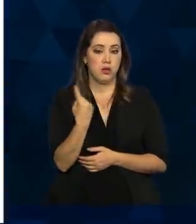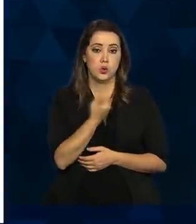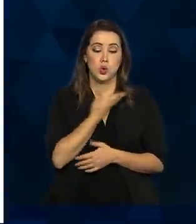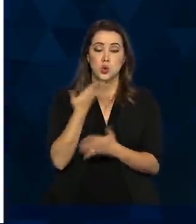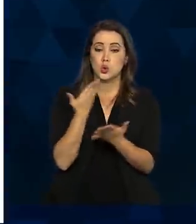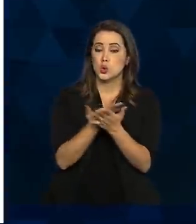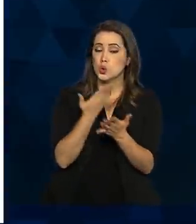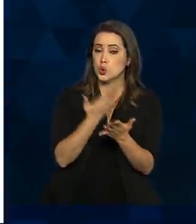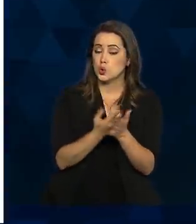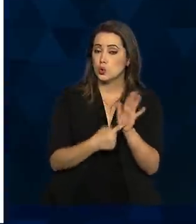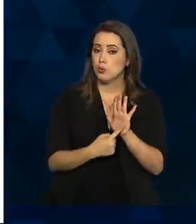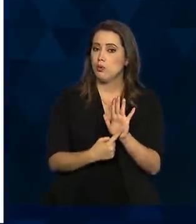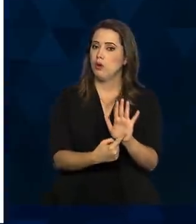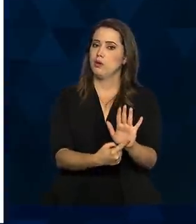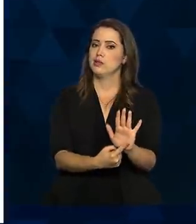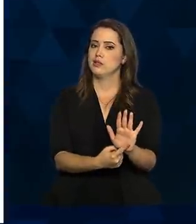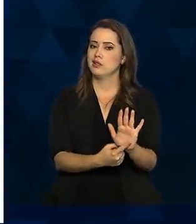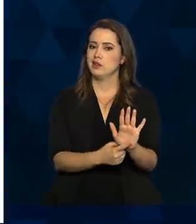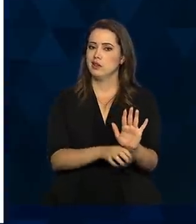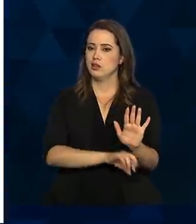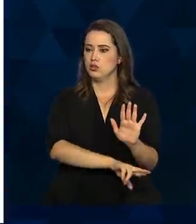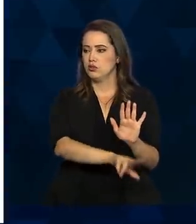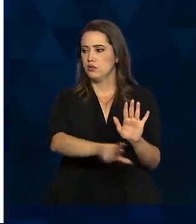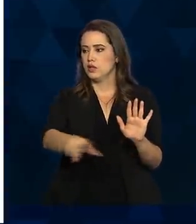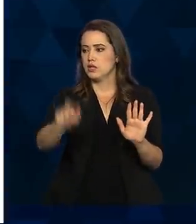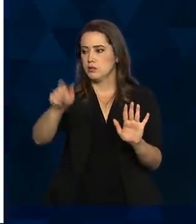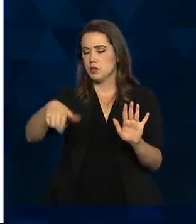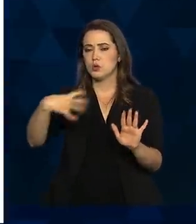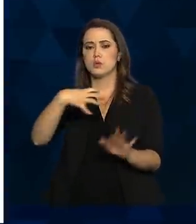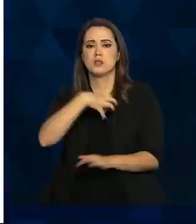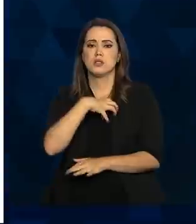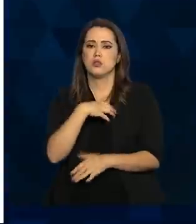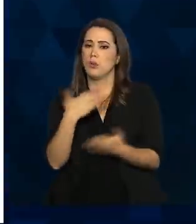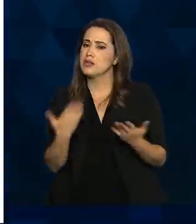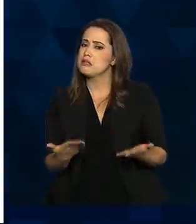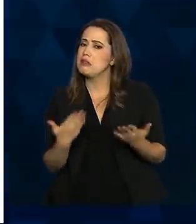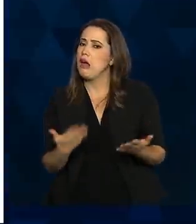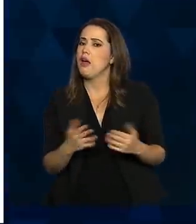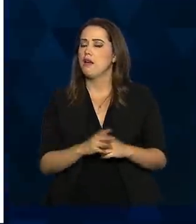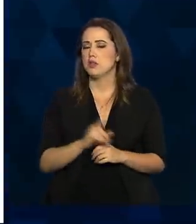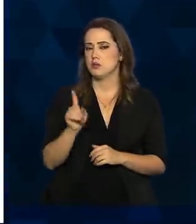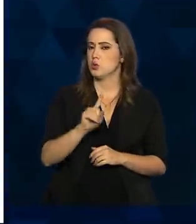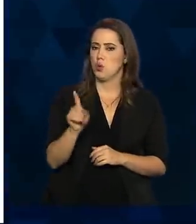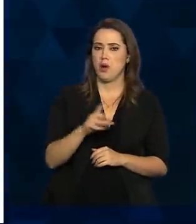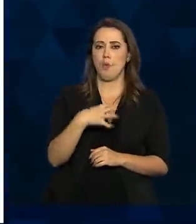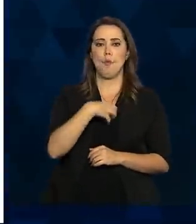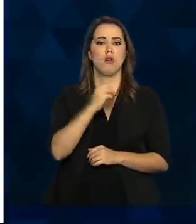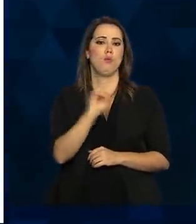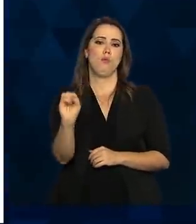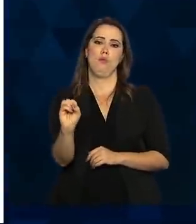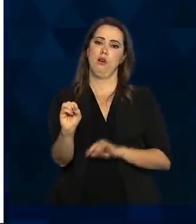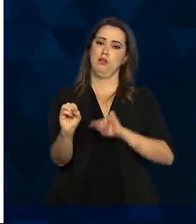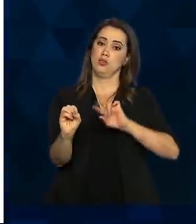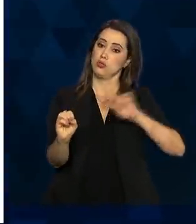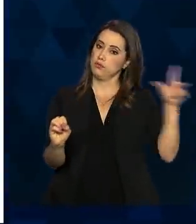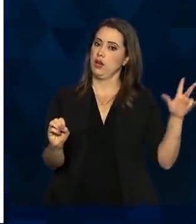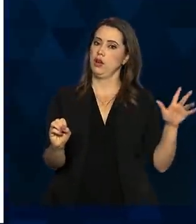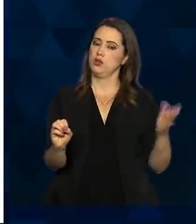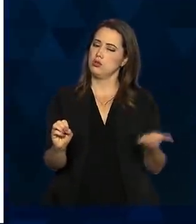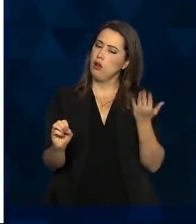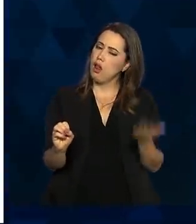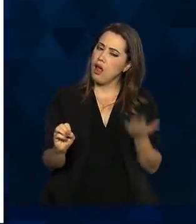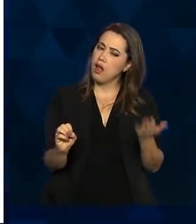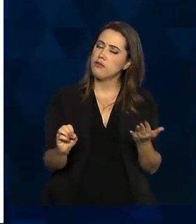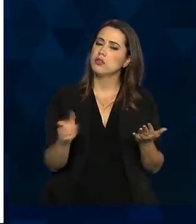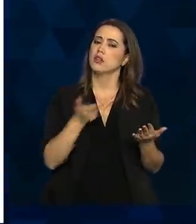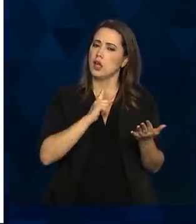estudo sugere que a maioria dos pacientes tem sintomas leves, mas não são assintomáticos. E isso fica muito expresso no próximo